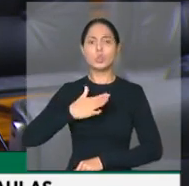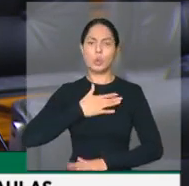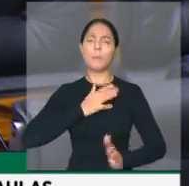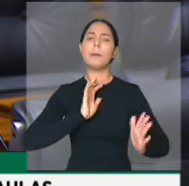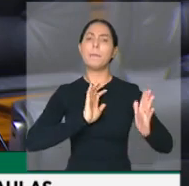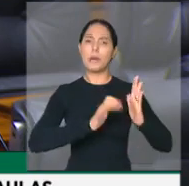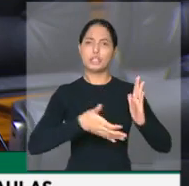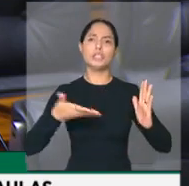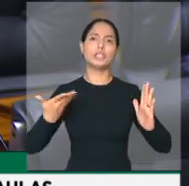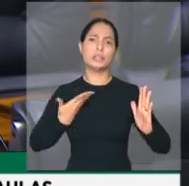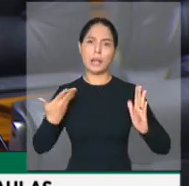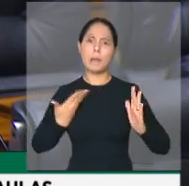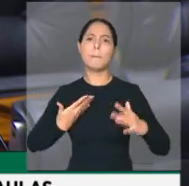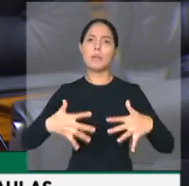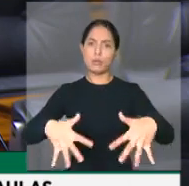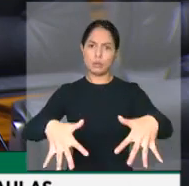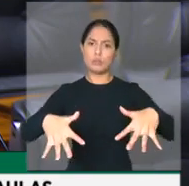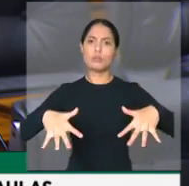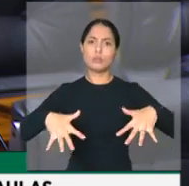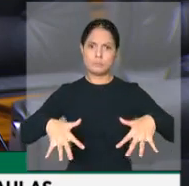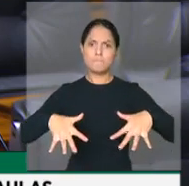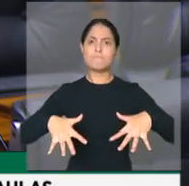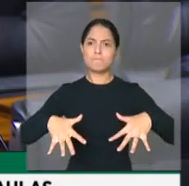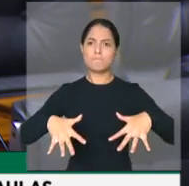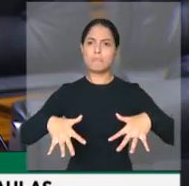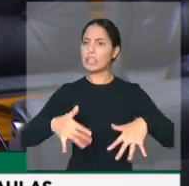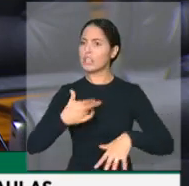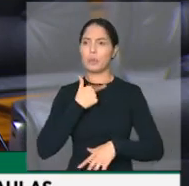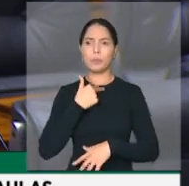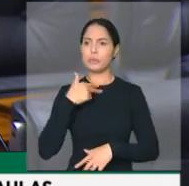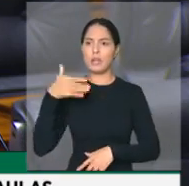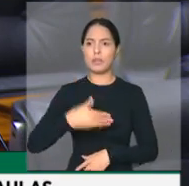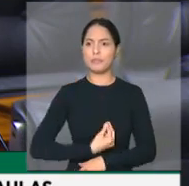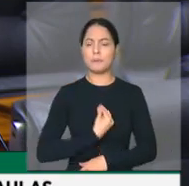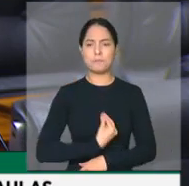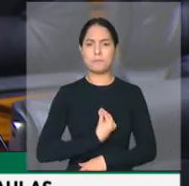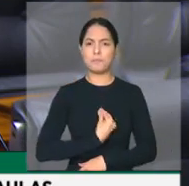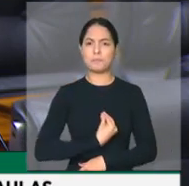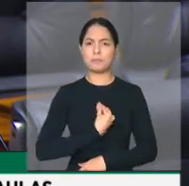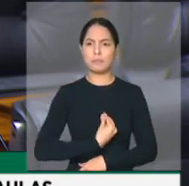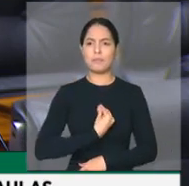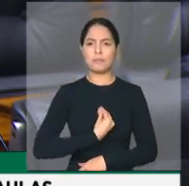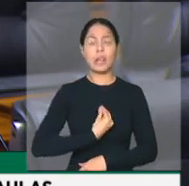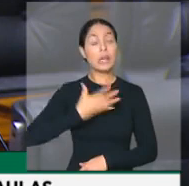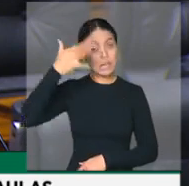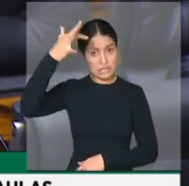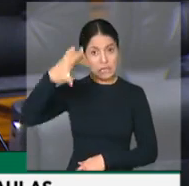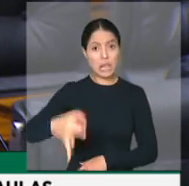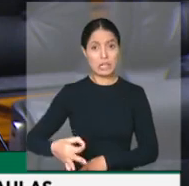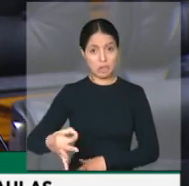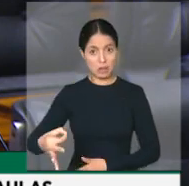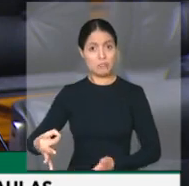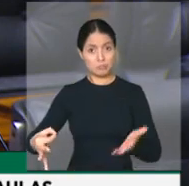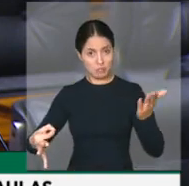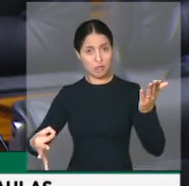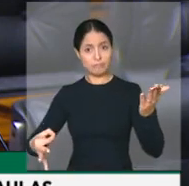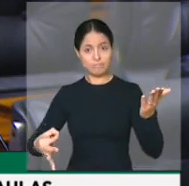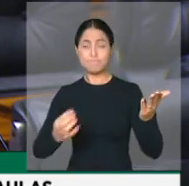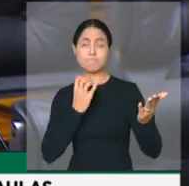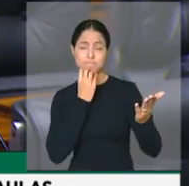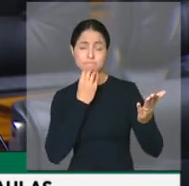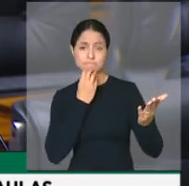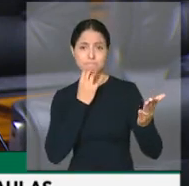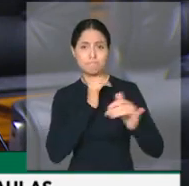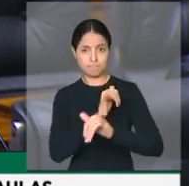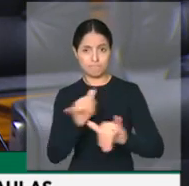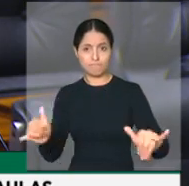que estão acompanhando a sessão e não podem estar fisicamente presentes aqui, pela correta recomendação de vossa excelência e, ao